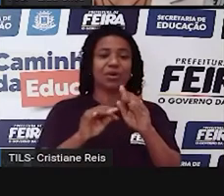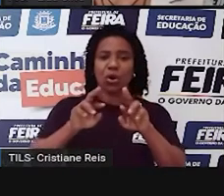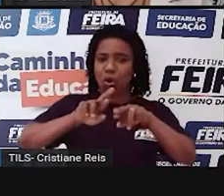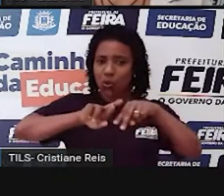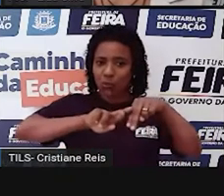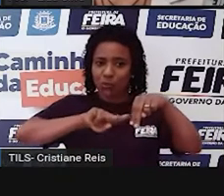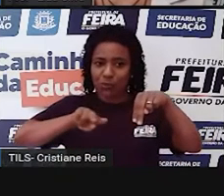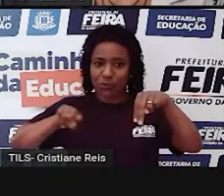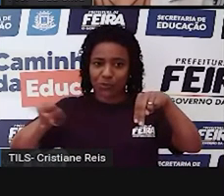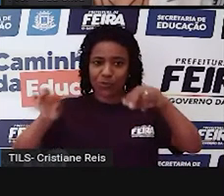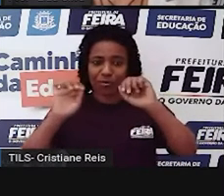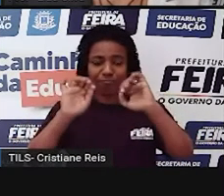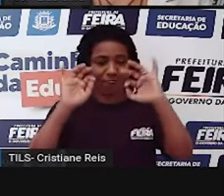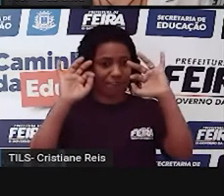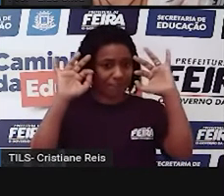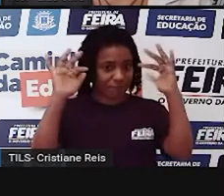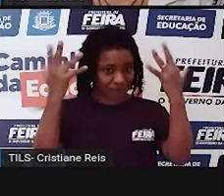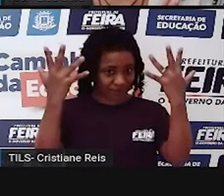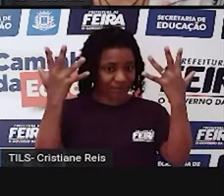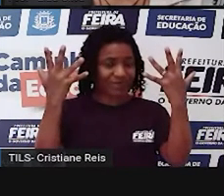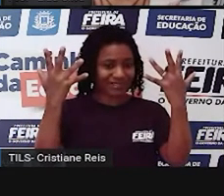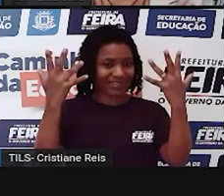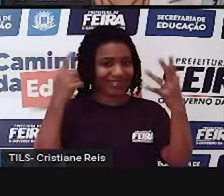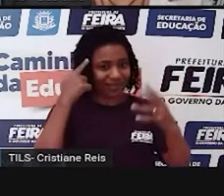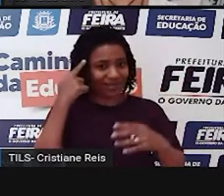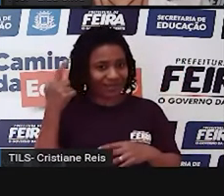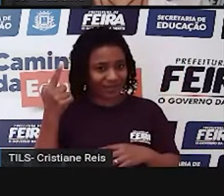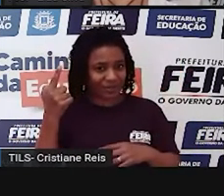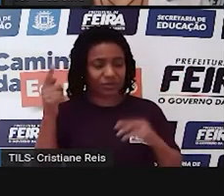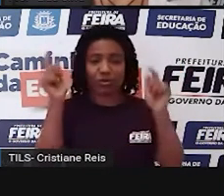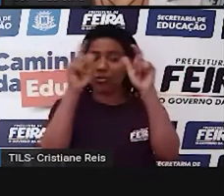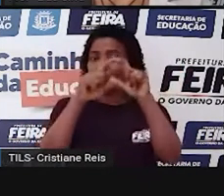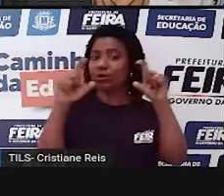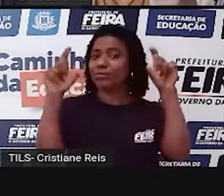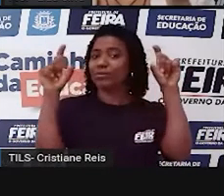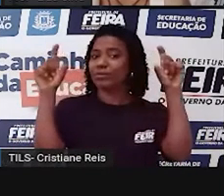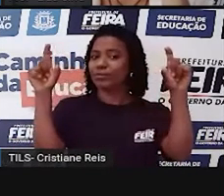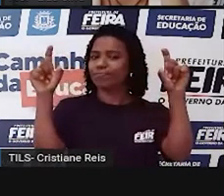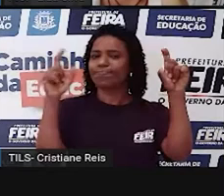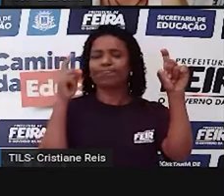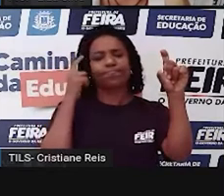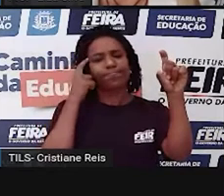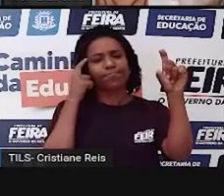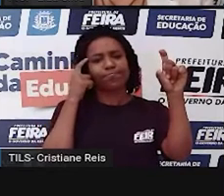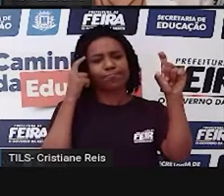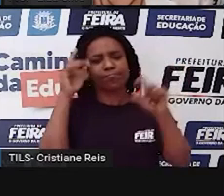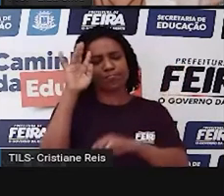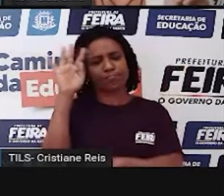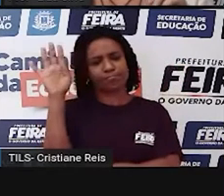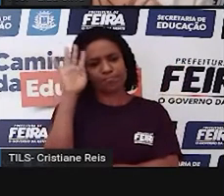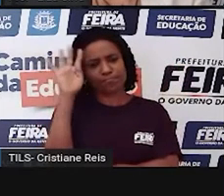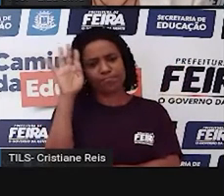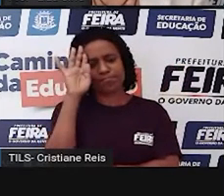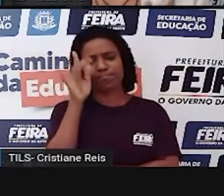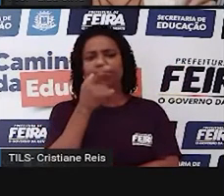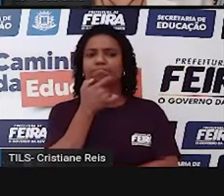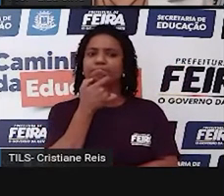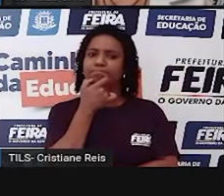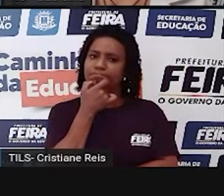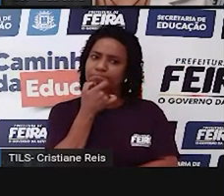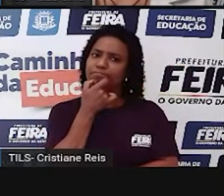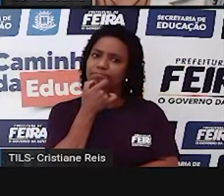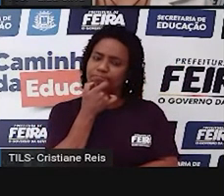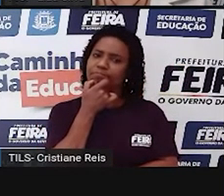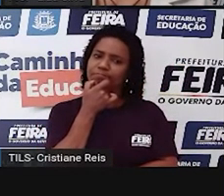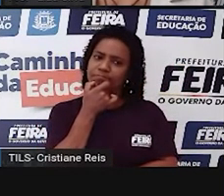texto propriamente dito você irá ler apenas o título. E pensar Ora, comemorar